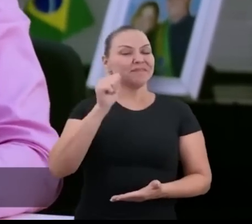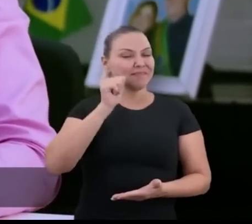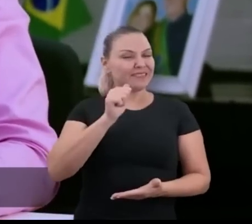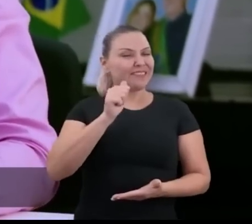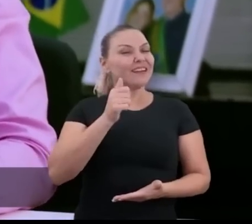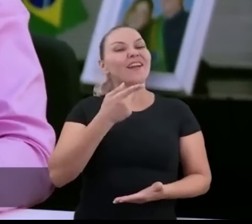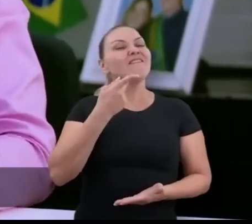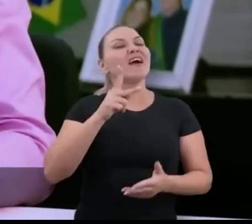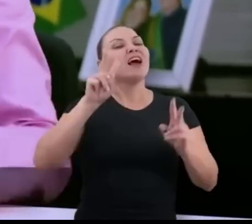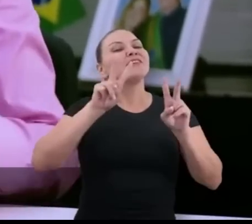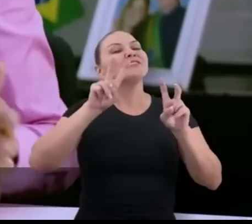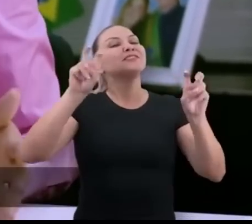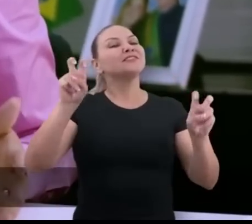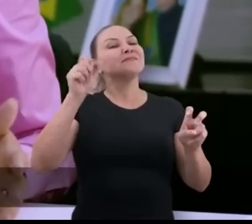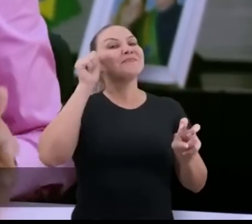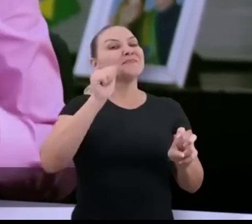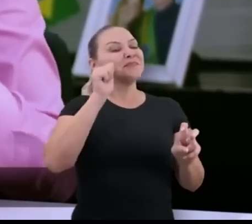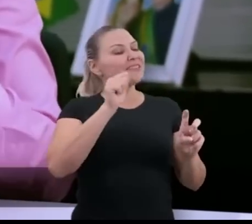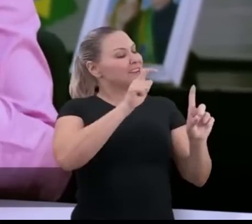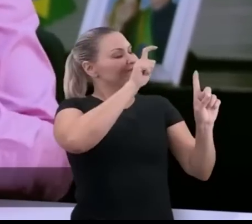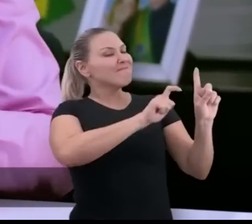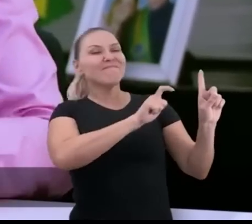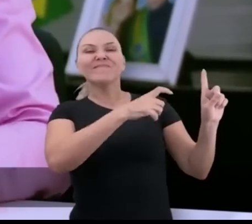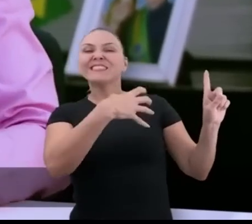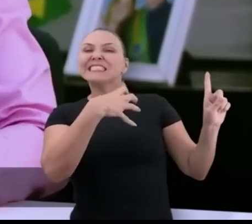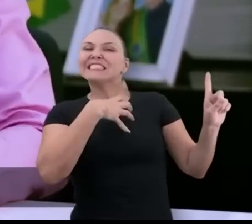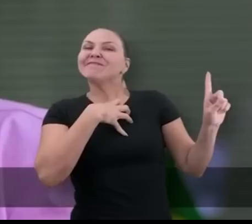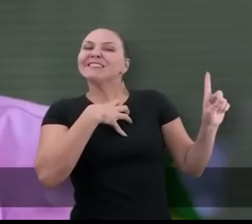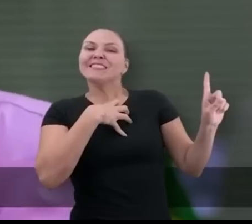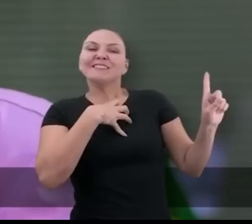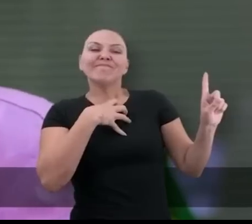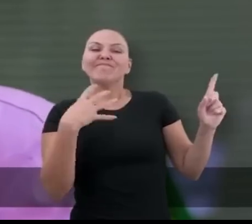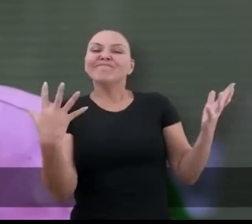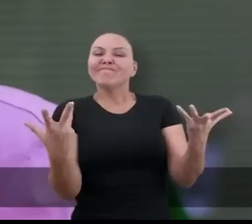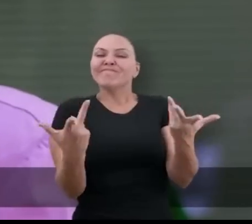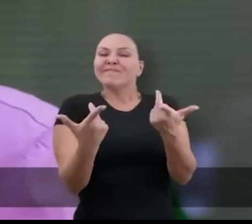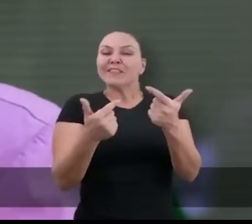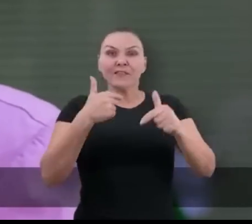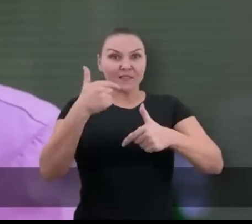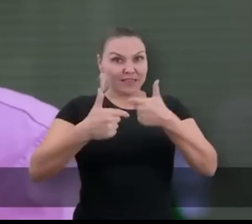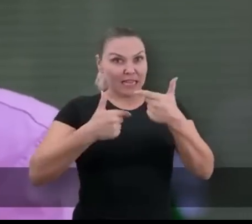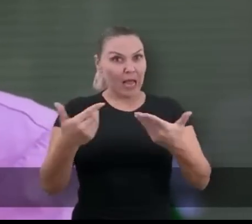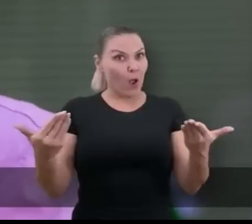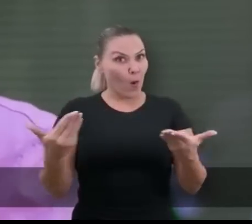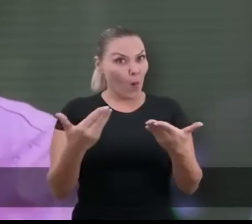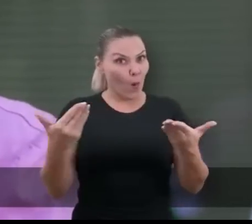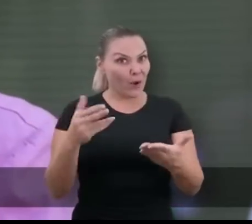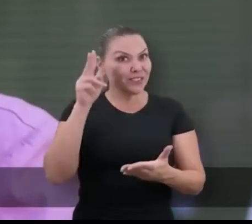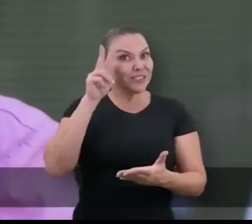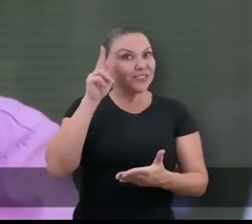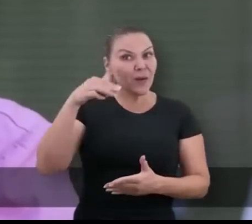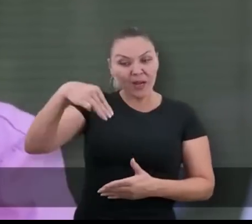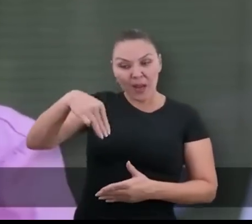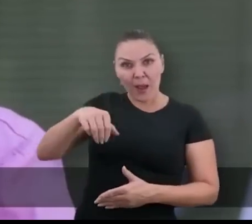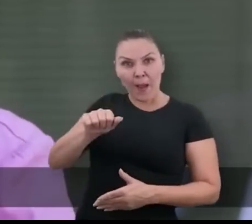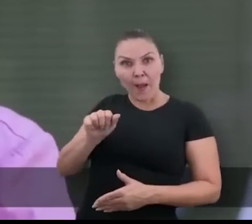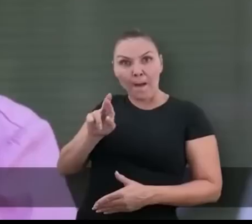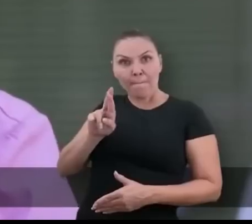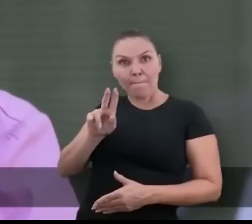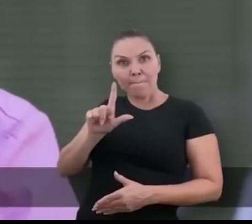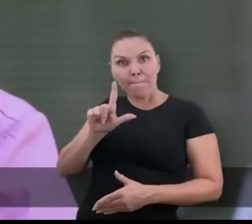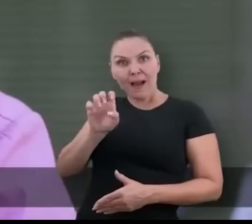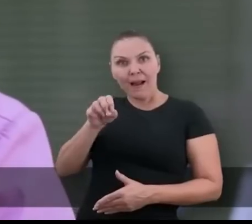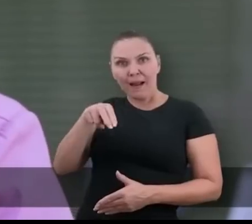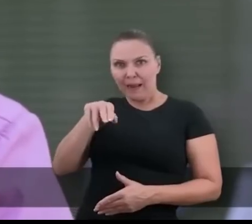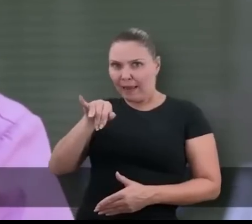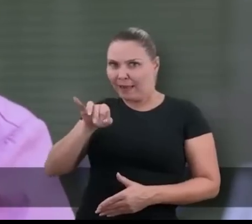Internacional das Mulheres, nós vamos falar de mulheres inspiradoras que fazem trabalhos lindos em prol da sociedade. Hoje,